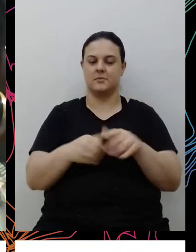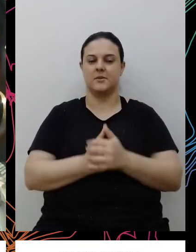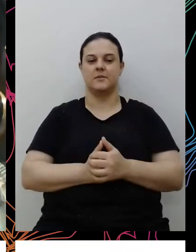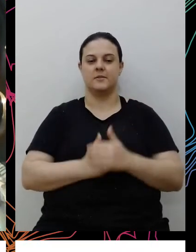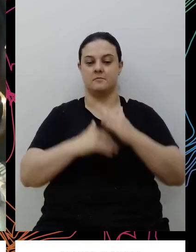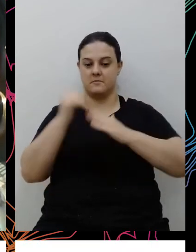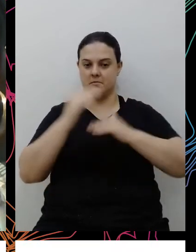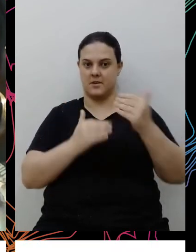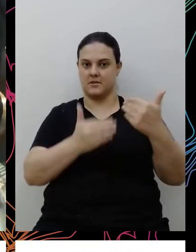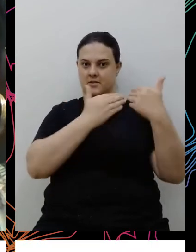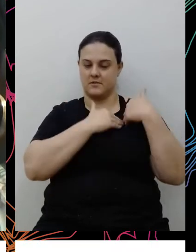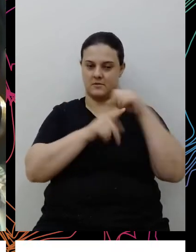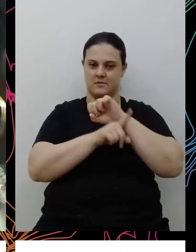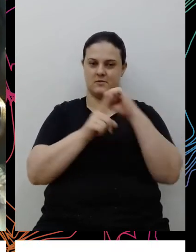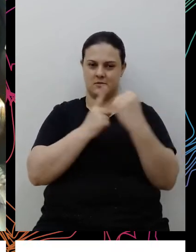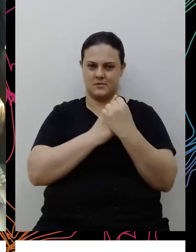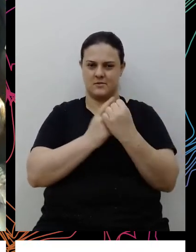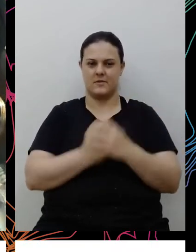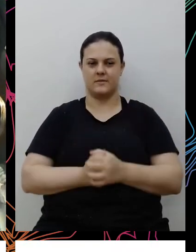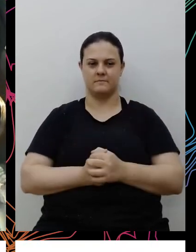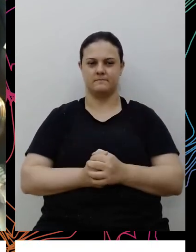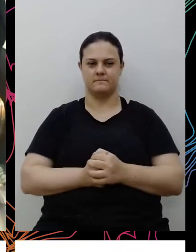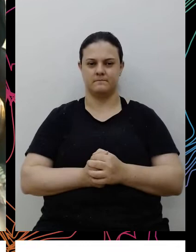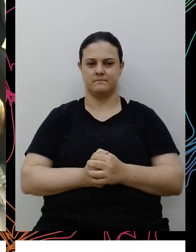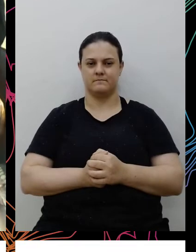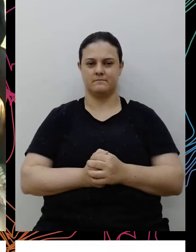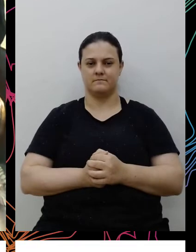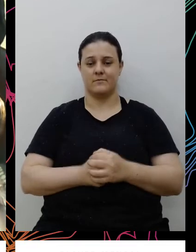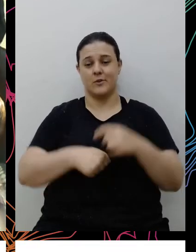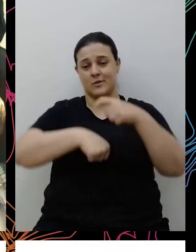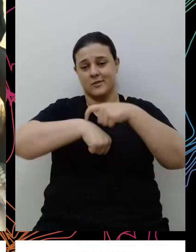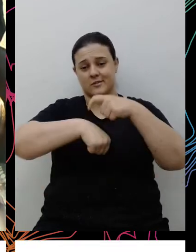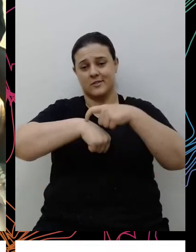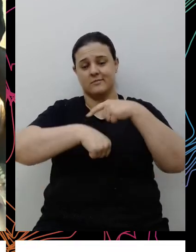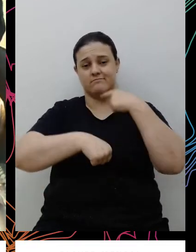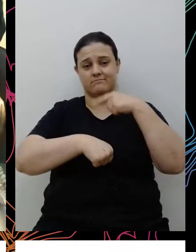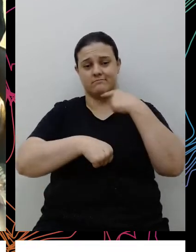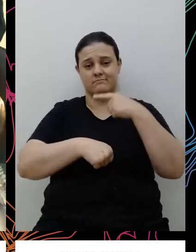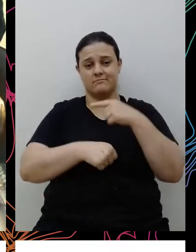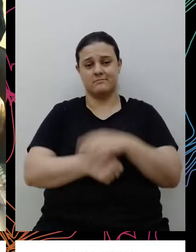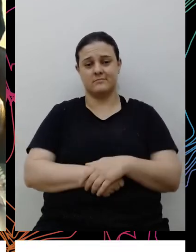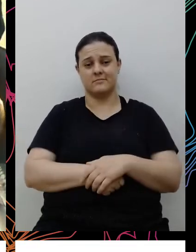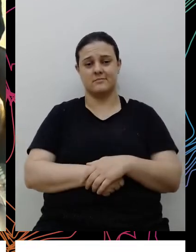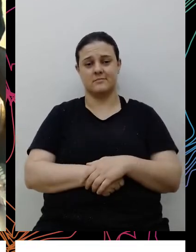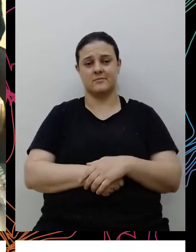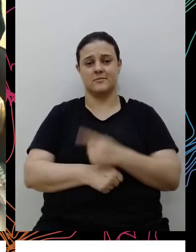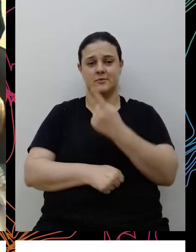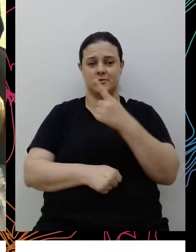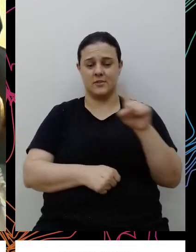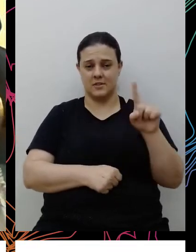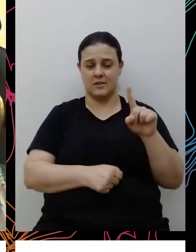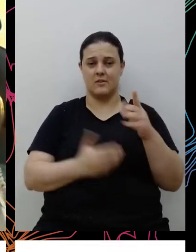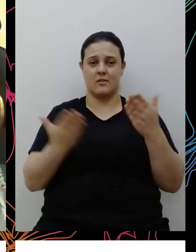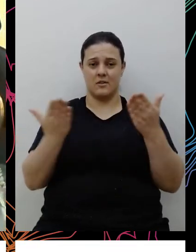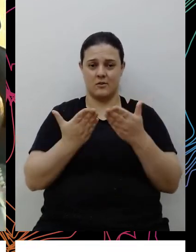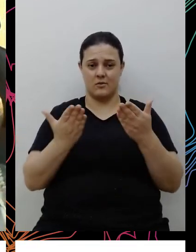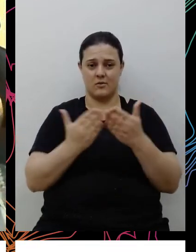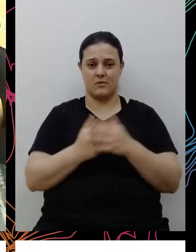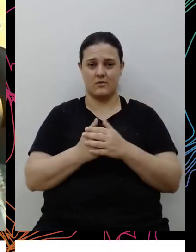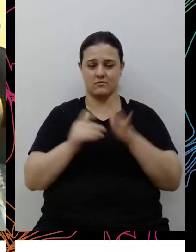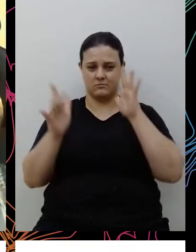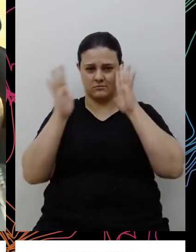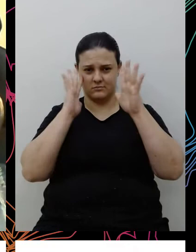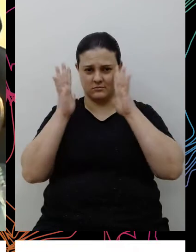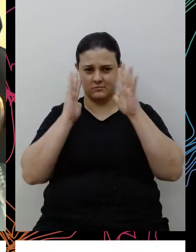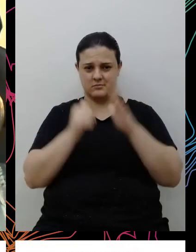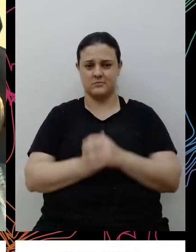de responsabilidade social. Por conta de tempo, eu vou sugerir uma rodada final entre nós, onde a gente reflita um pouco